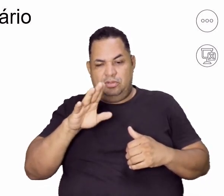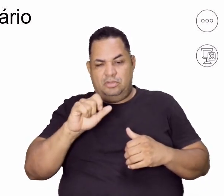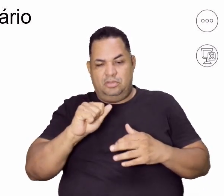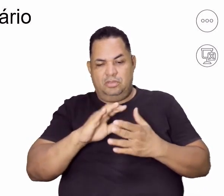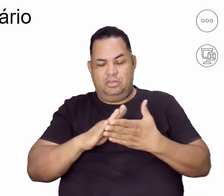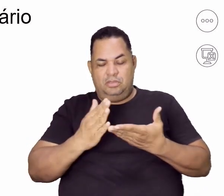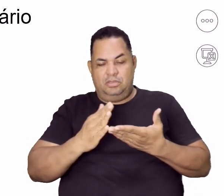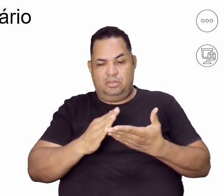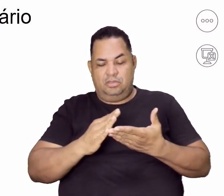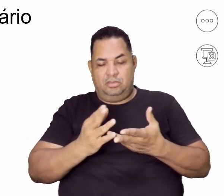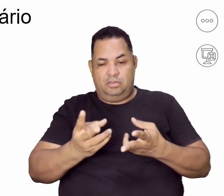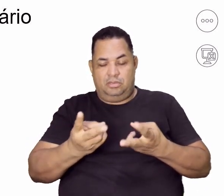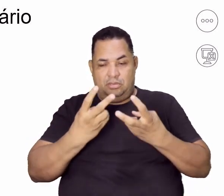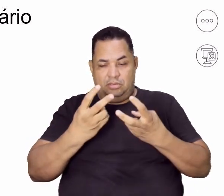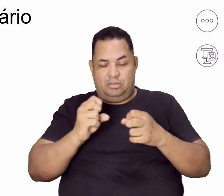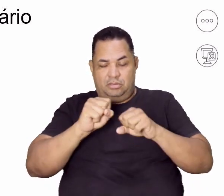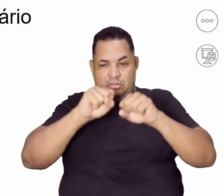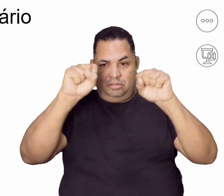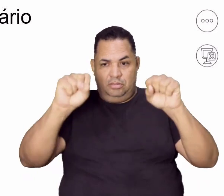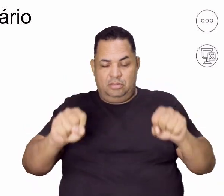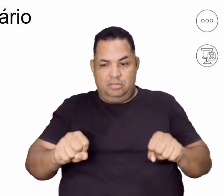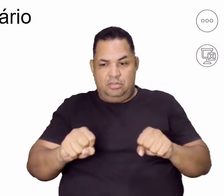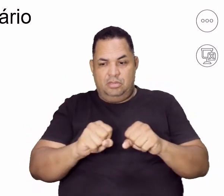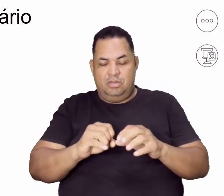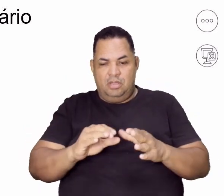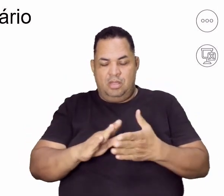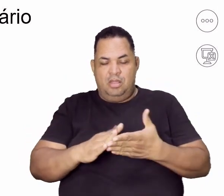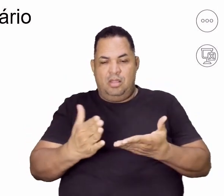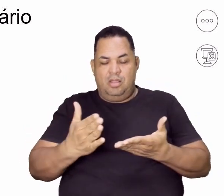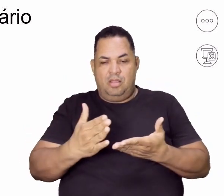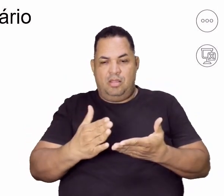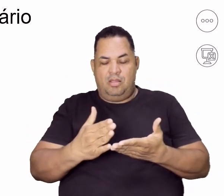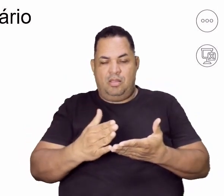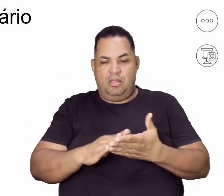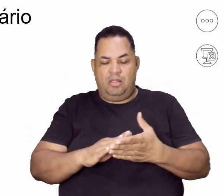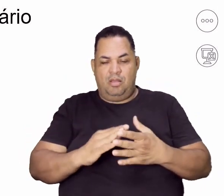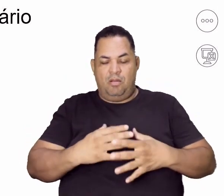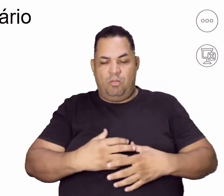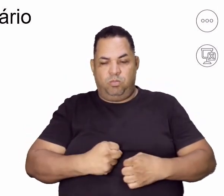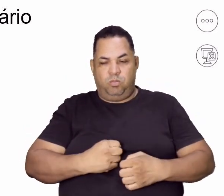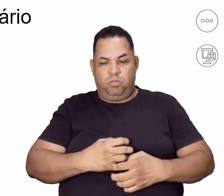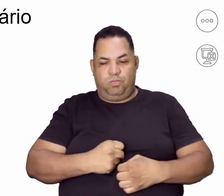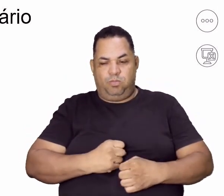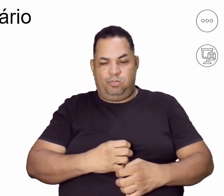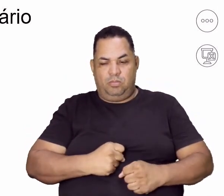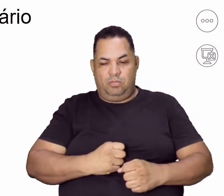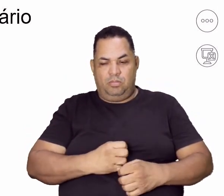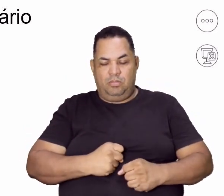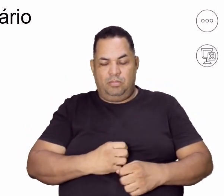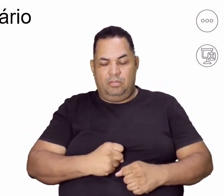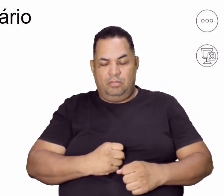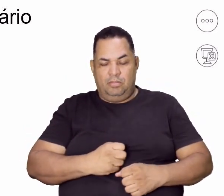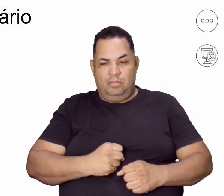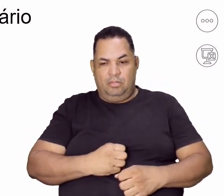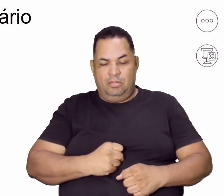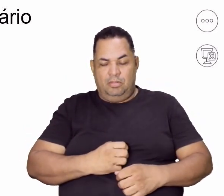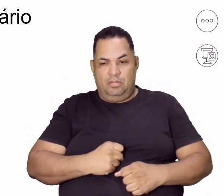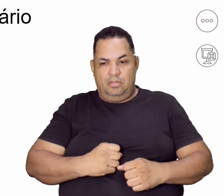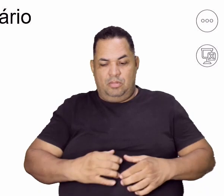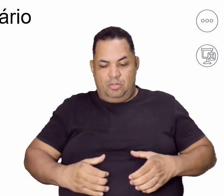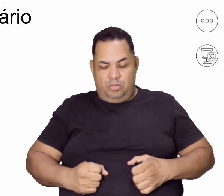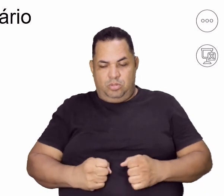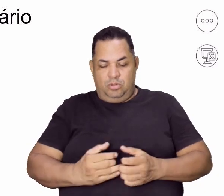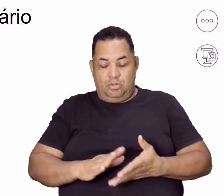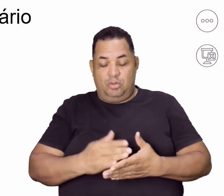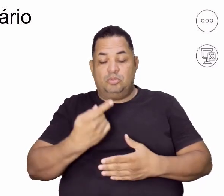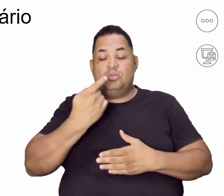agredindo, né? O sistema digestivo, né? Tá se agredindo desde a hora